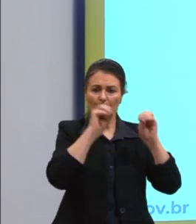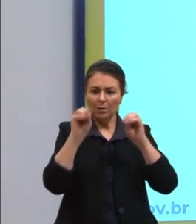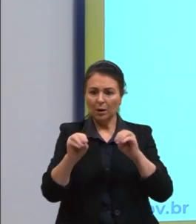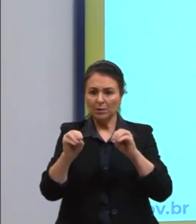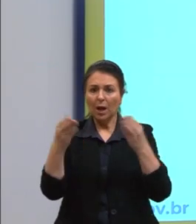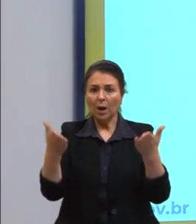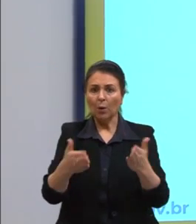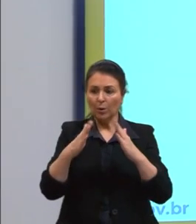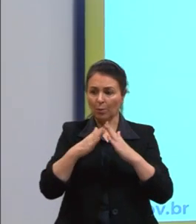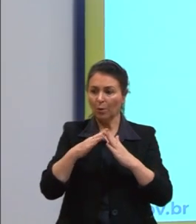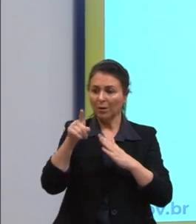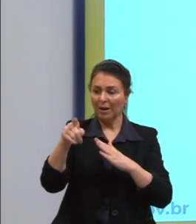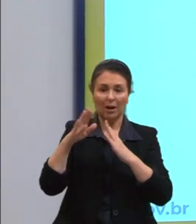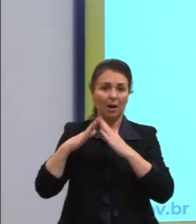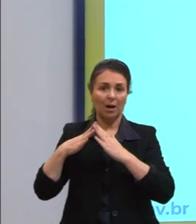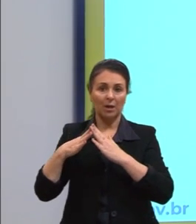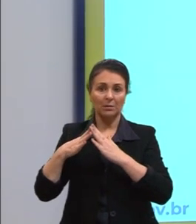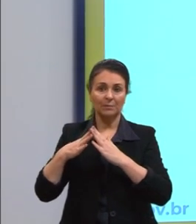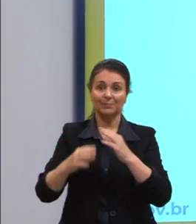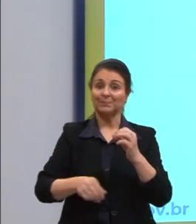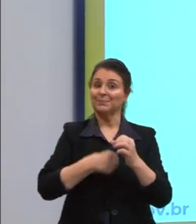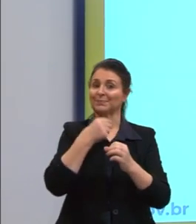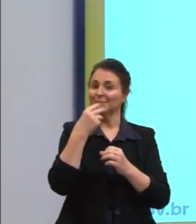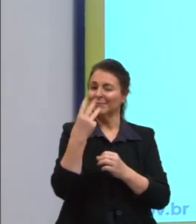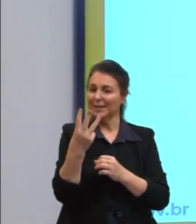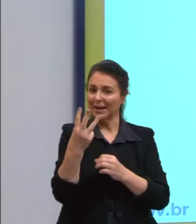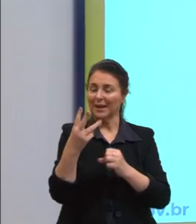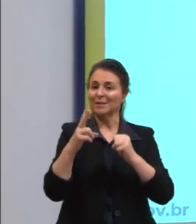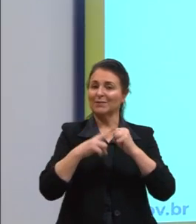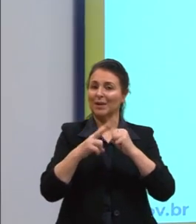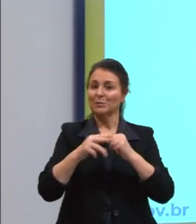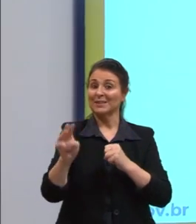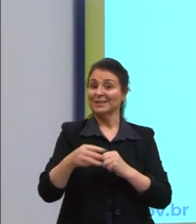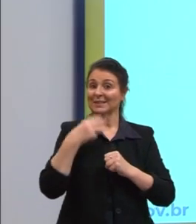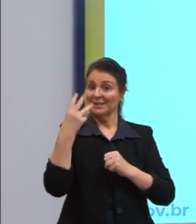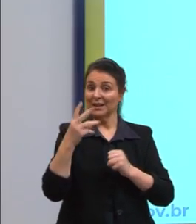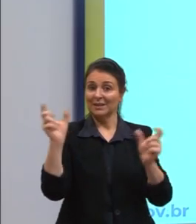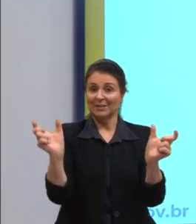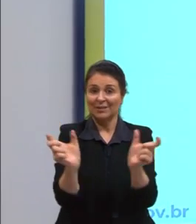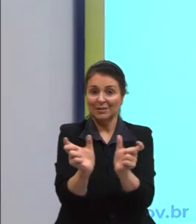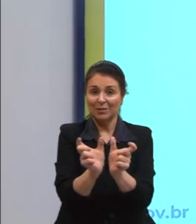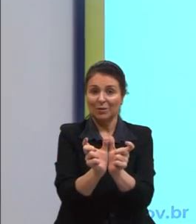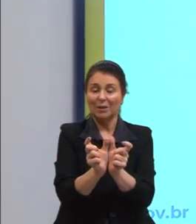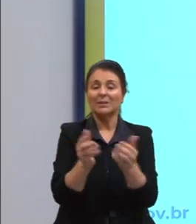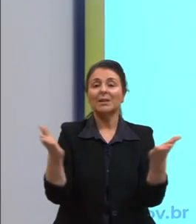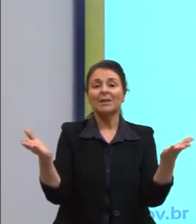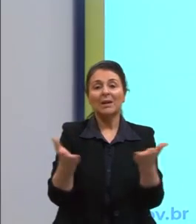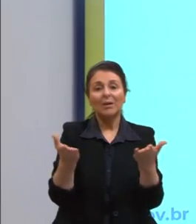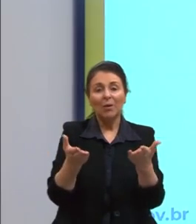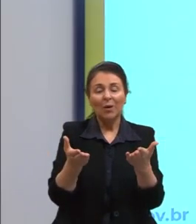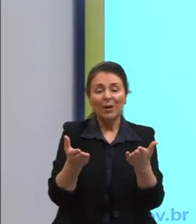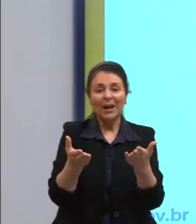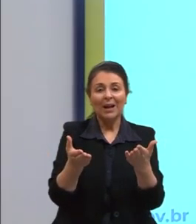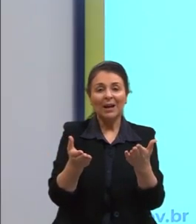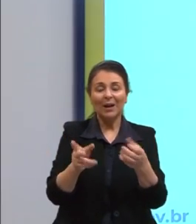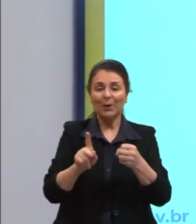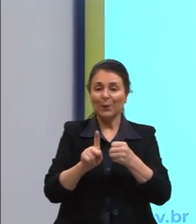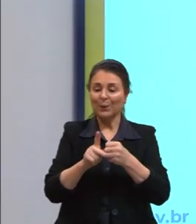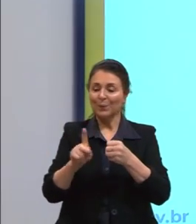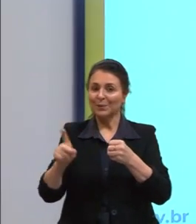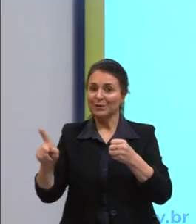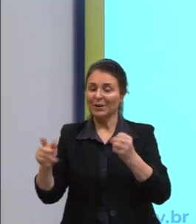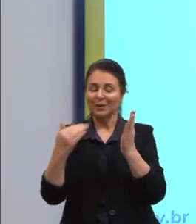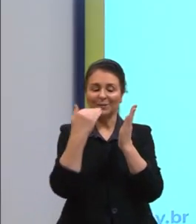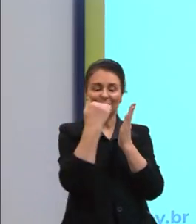nela agora. Três verbos, três orações. E agora a gente vai olhar um pouquinho como a gente faz para